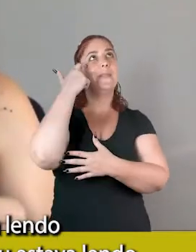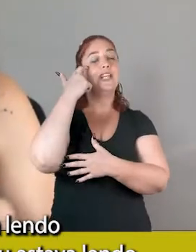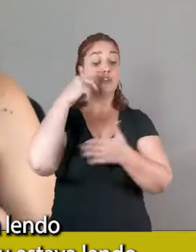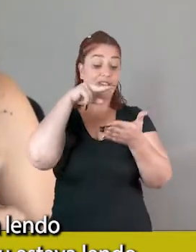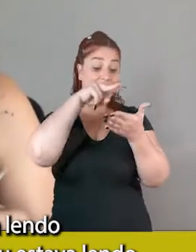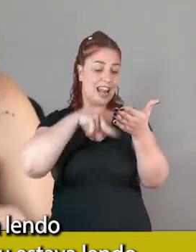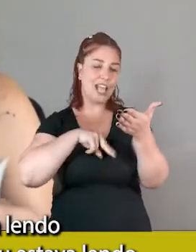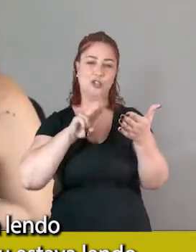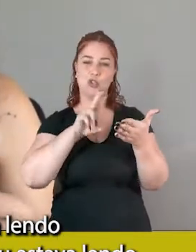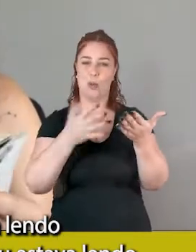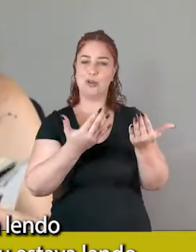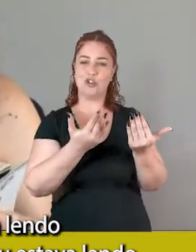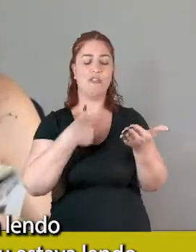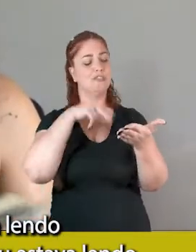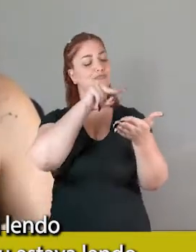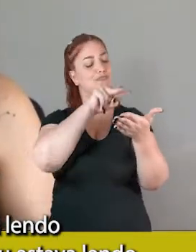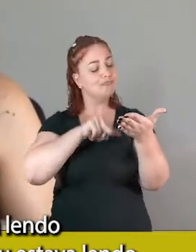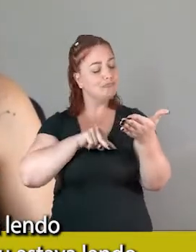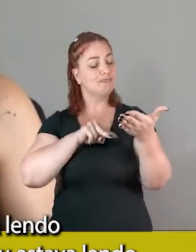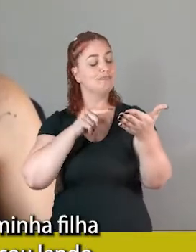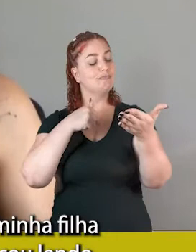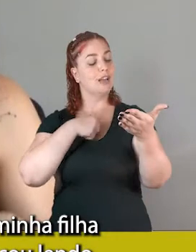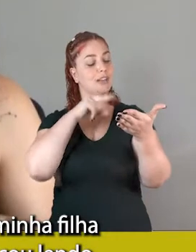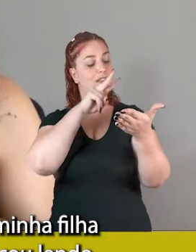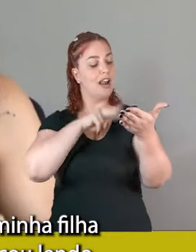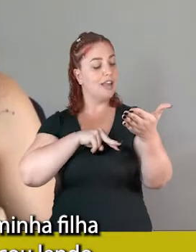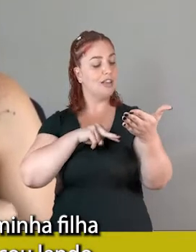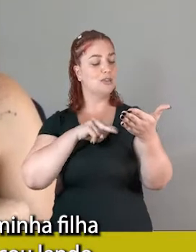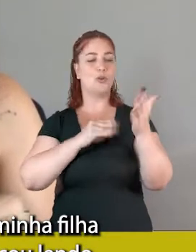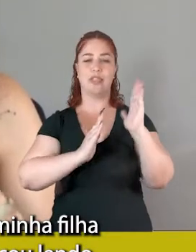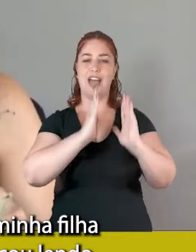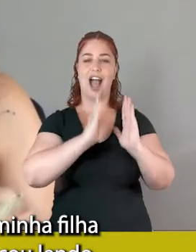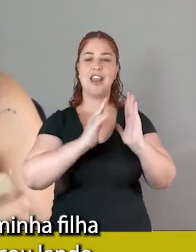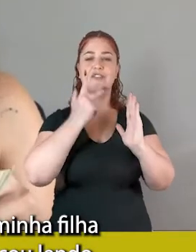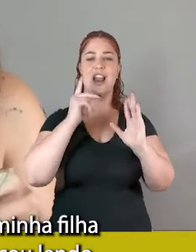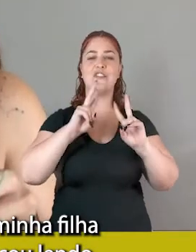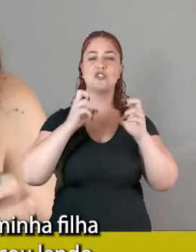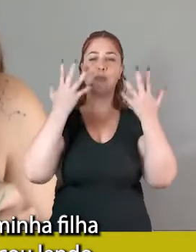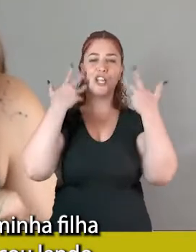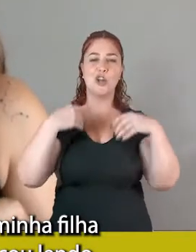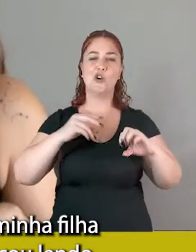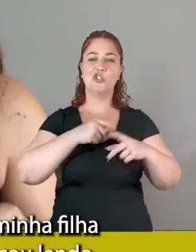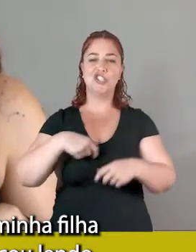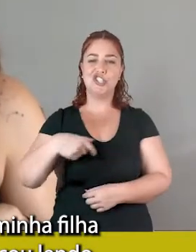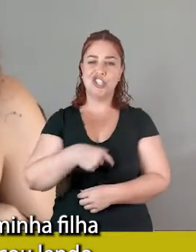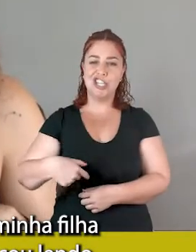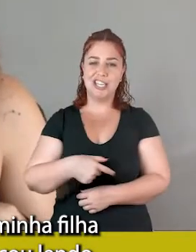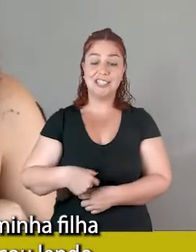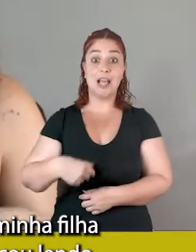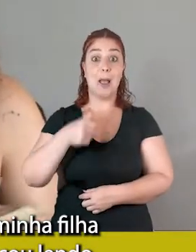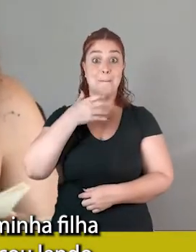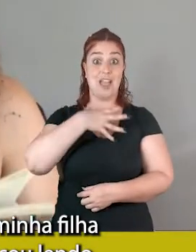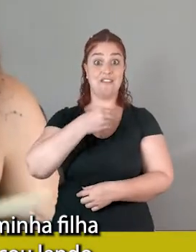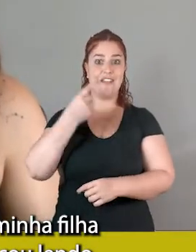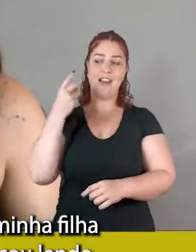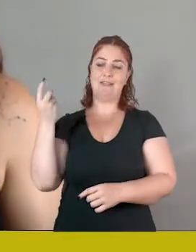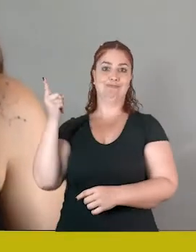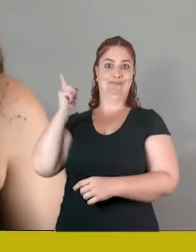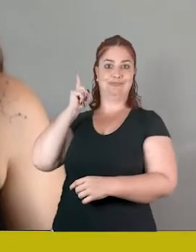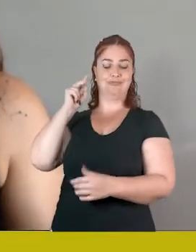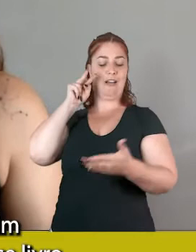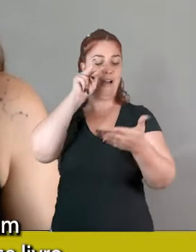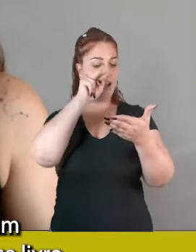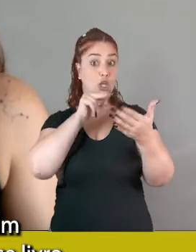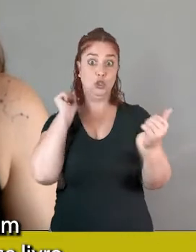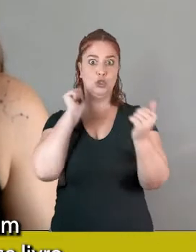lendo o livro, quando eu peguei, eu estava lendo, estava na parte dos tigres, e minha filha parou atrás de mim e ficou lendo.